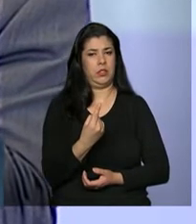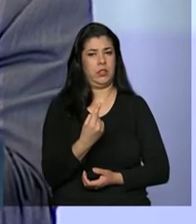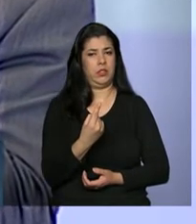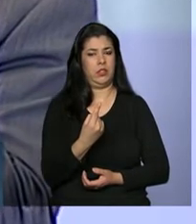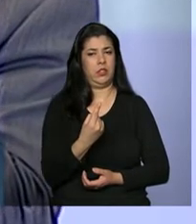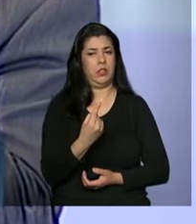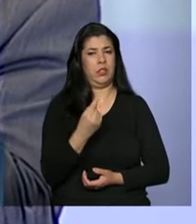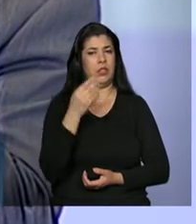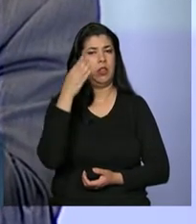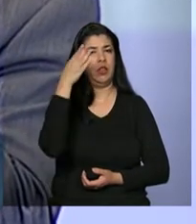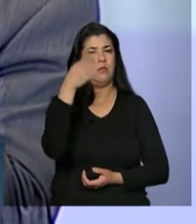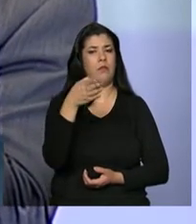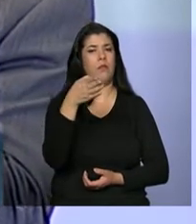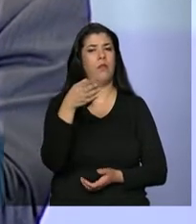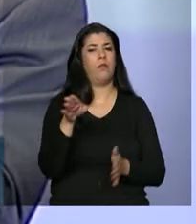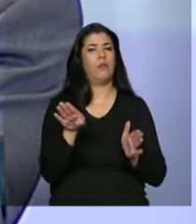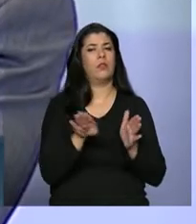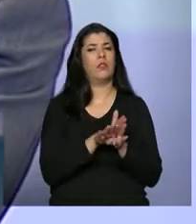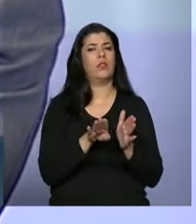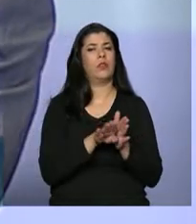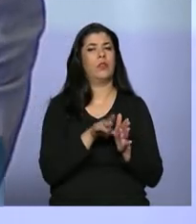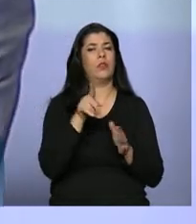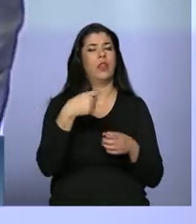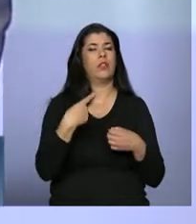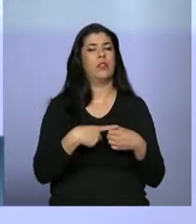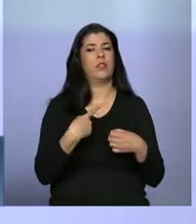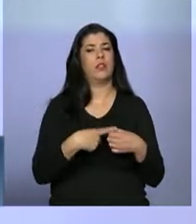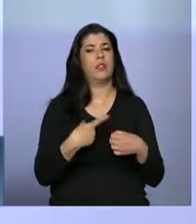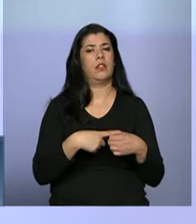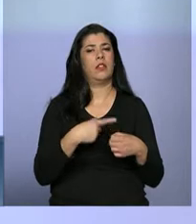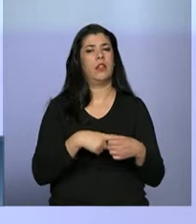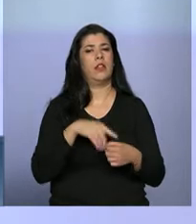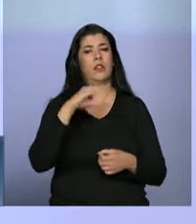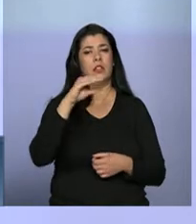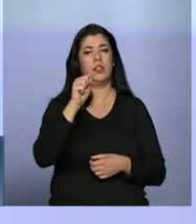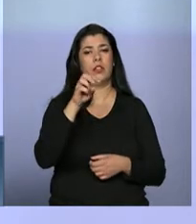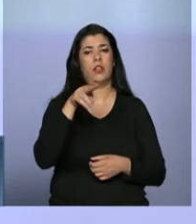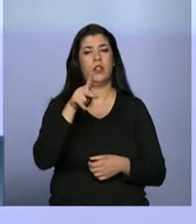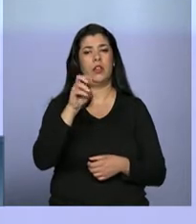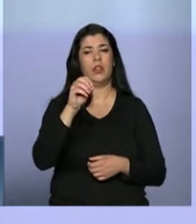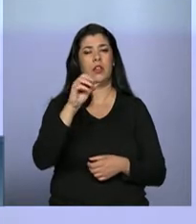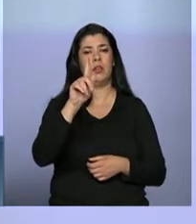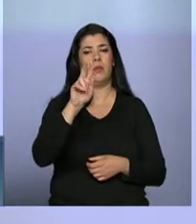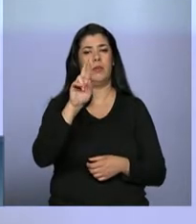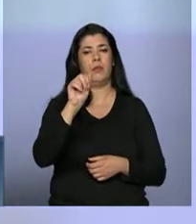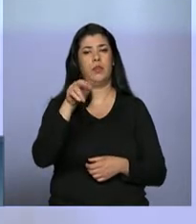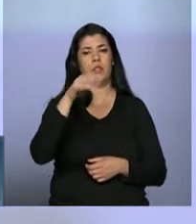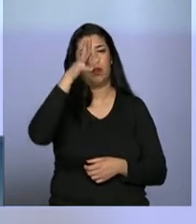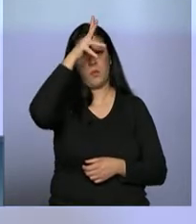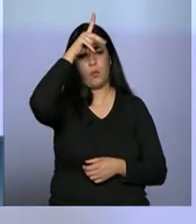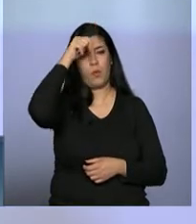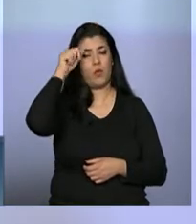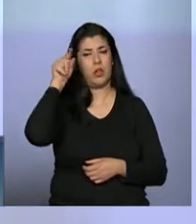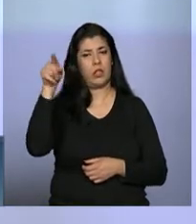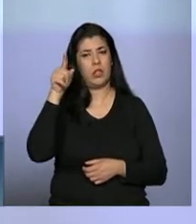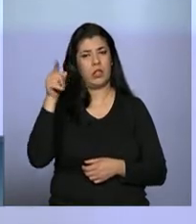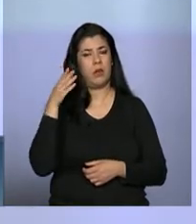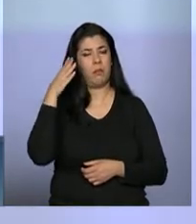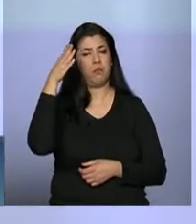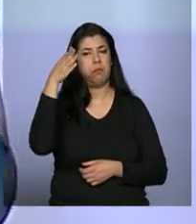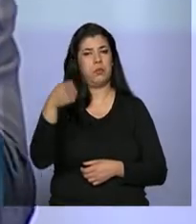chegando na cidade de Campo Grande toda aquela equipe Lira e indo direto à Procuradoria Regional do Trabalho